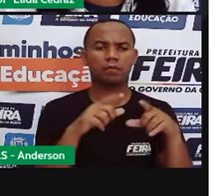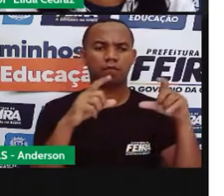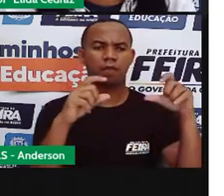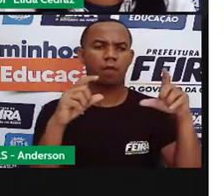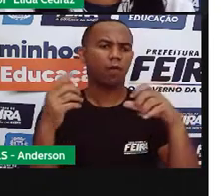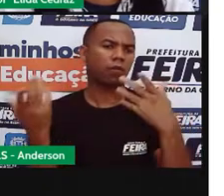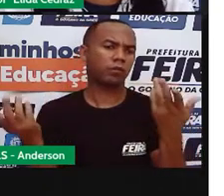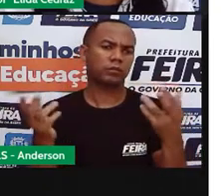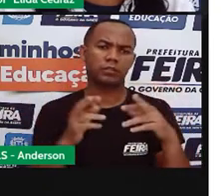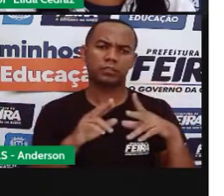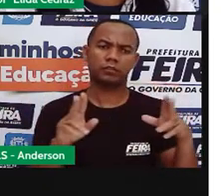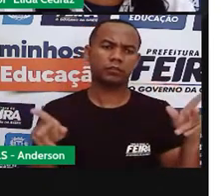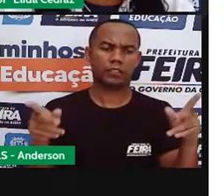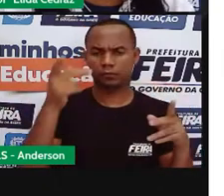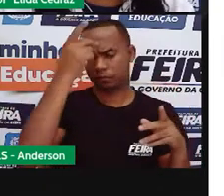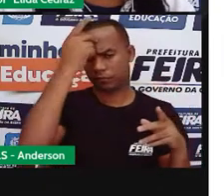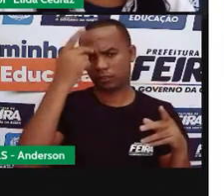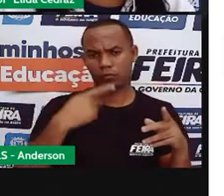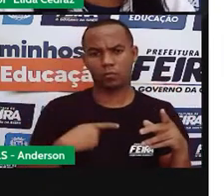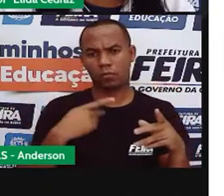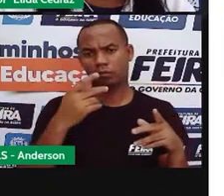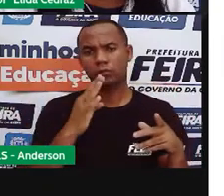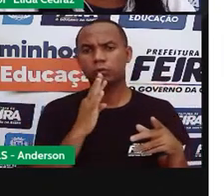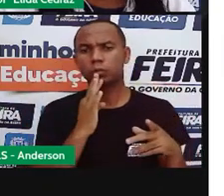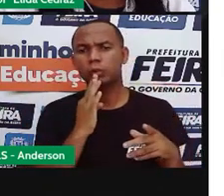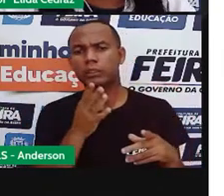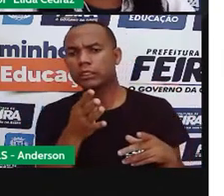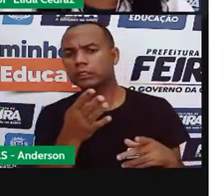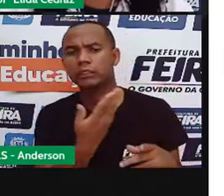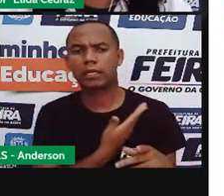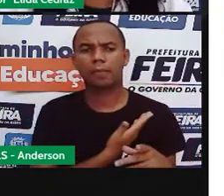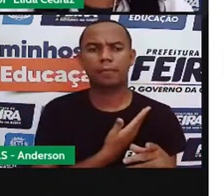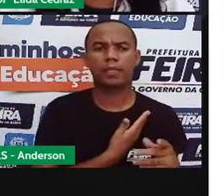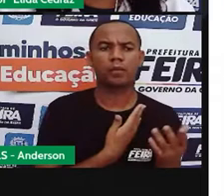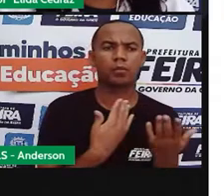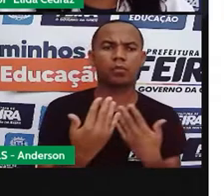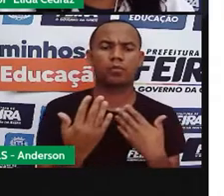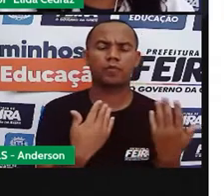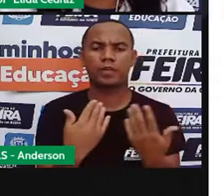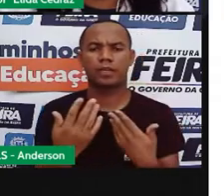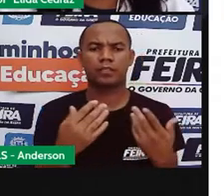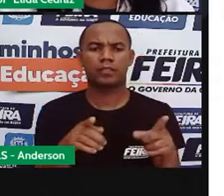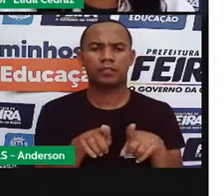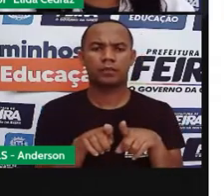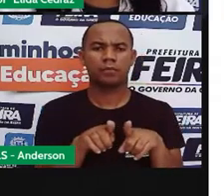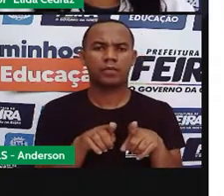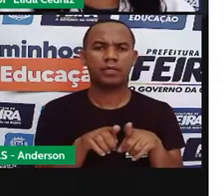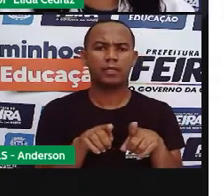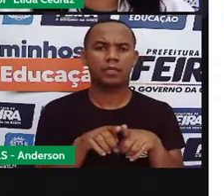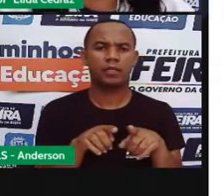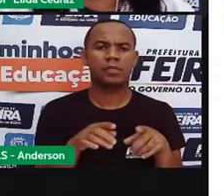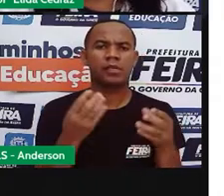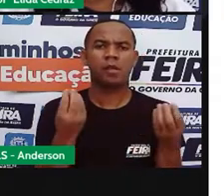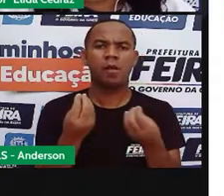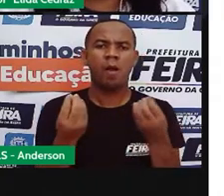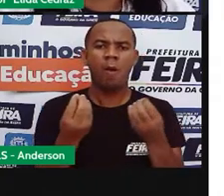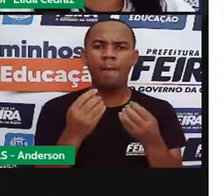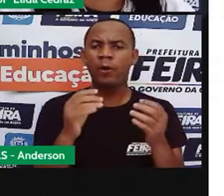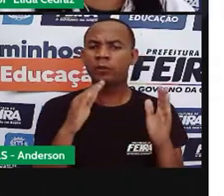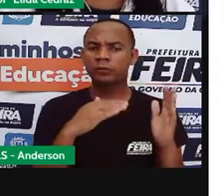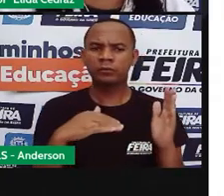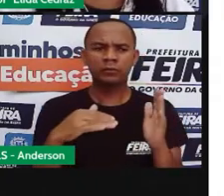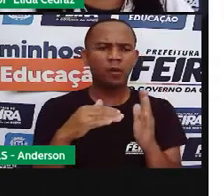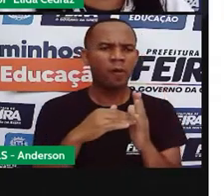relações pessoa com pessoa, e para os amigos. As mídias sociais são todas